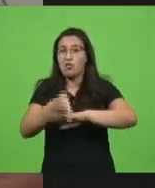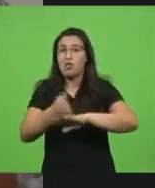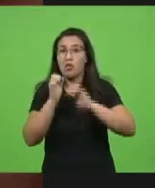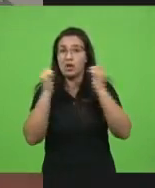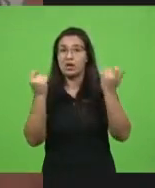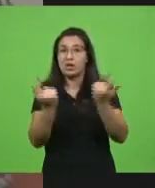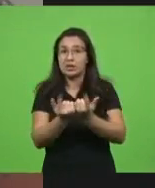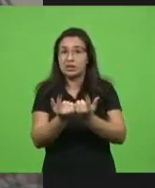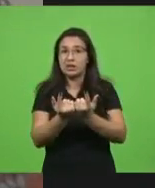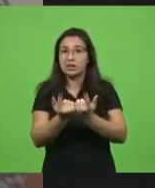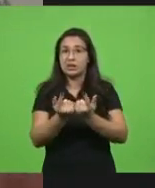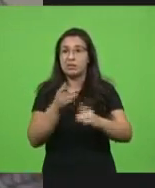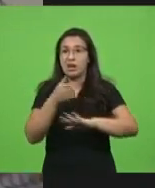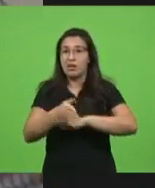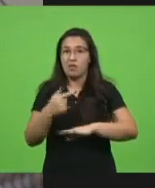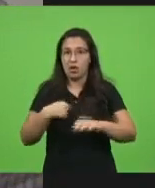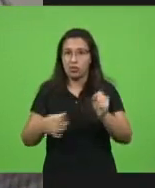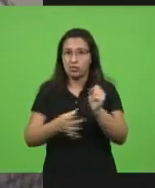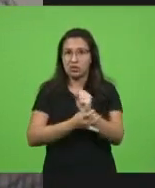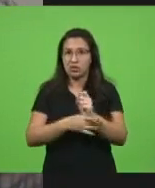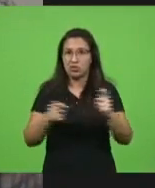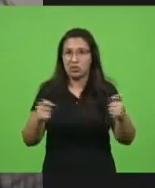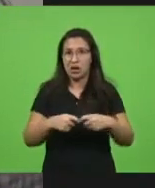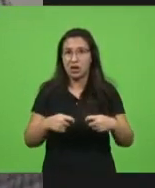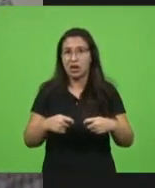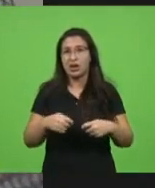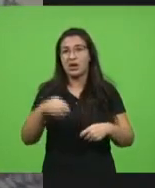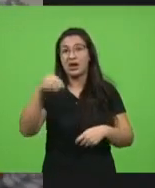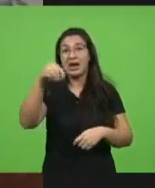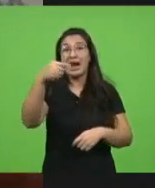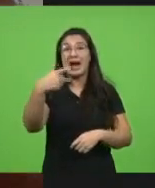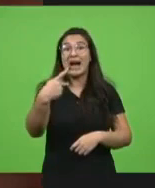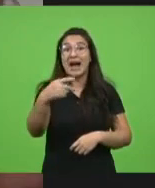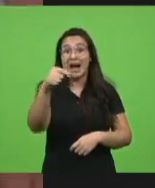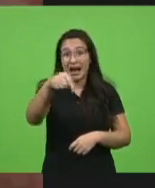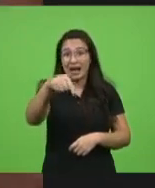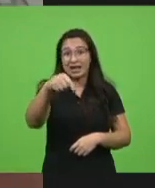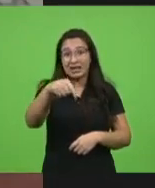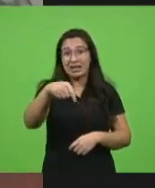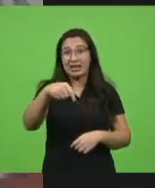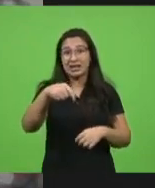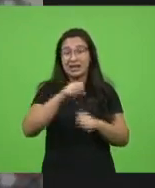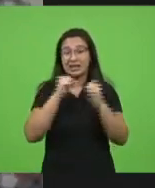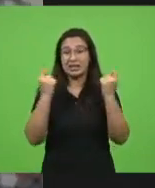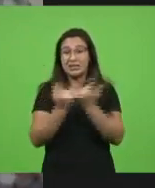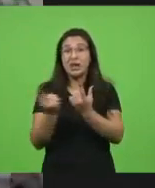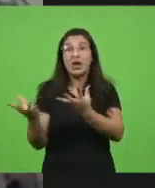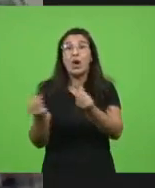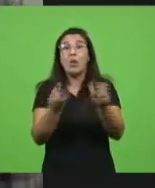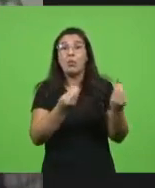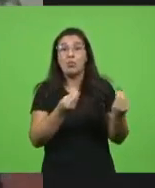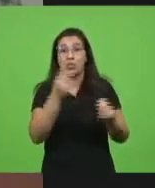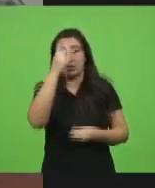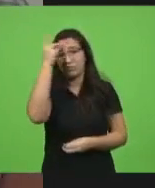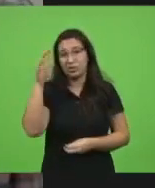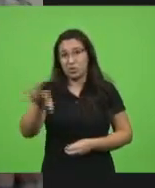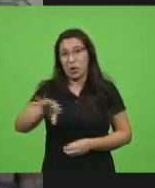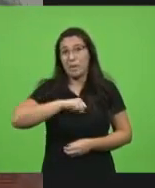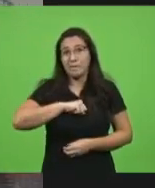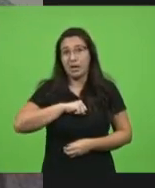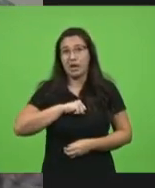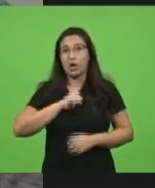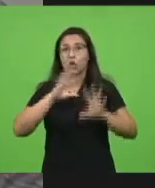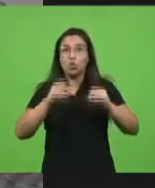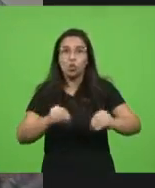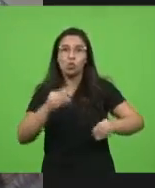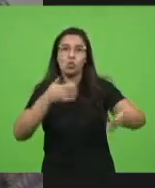quantas pessoas já foram contaminadas dentro da Assembleia, embora os cuidados todos que foram tomados, embora todos os